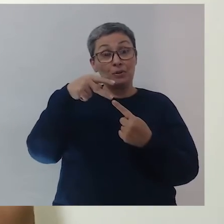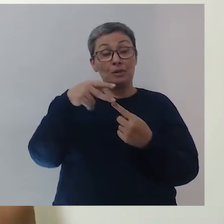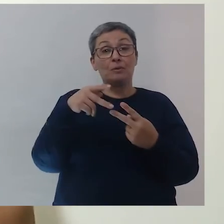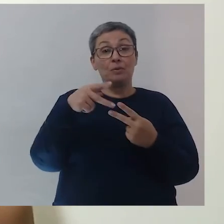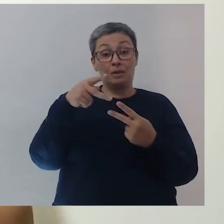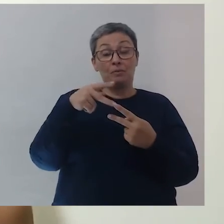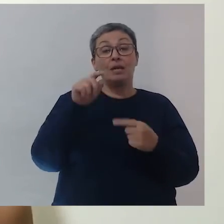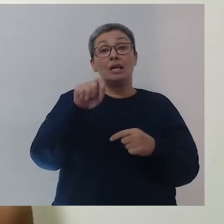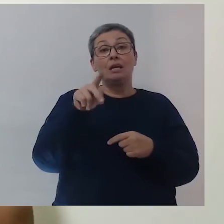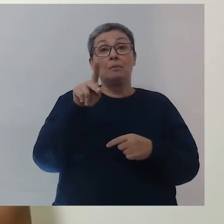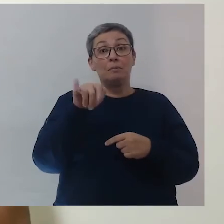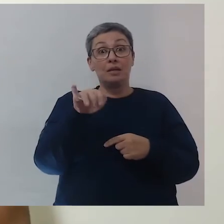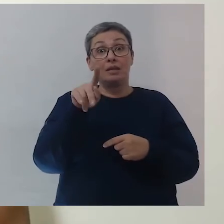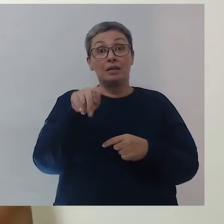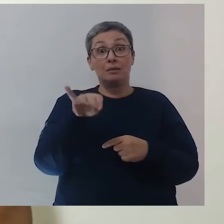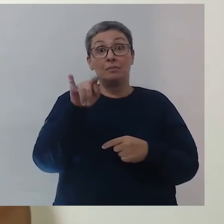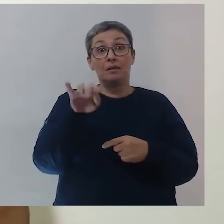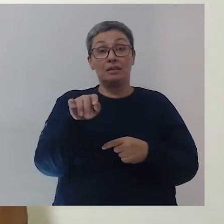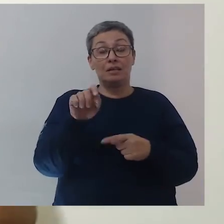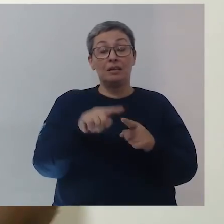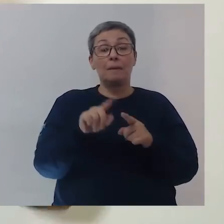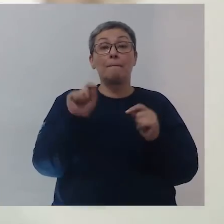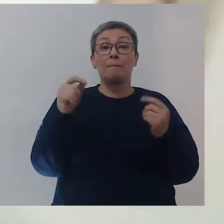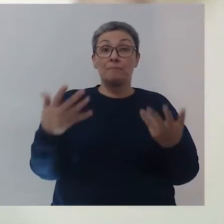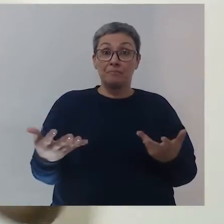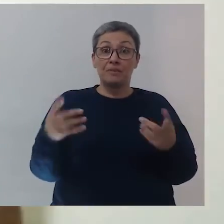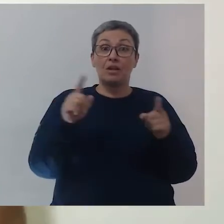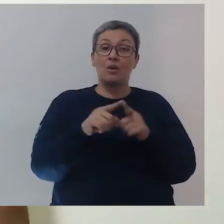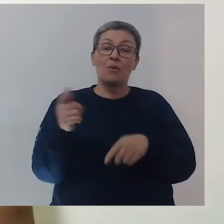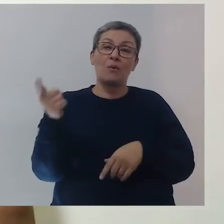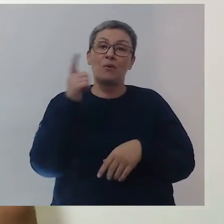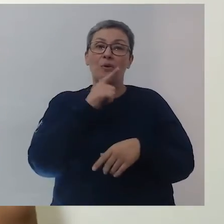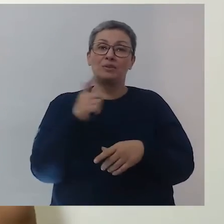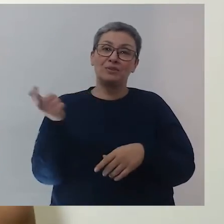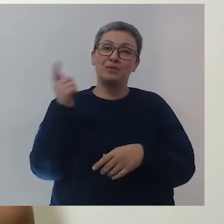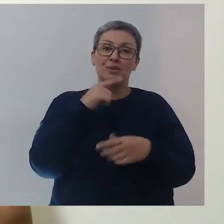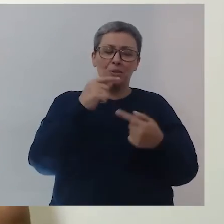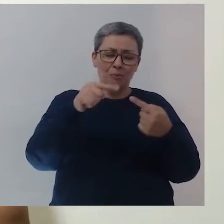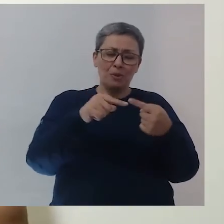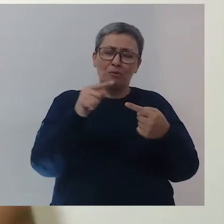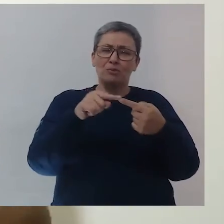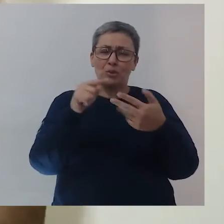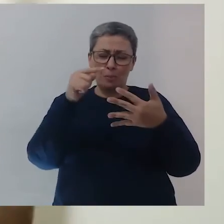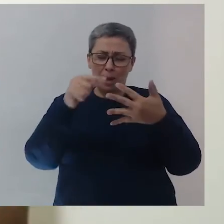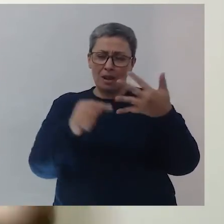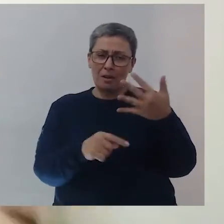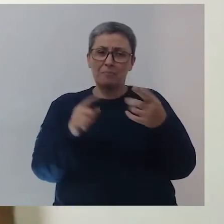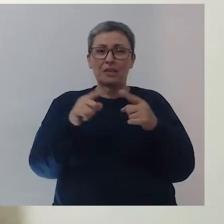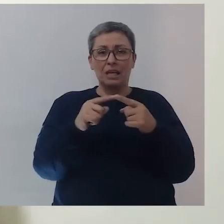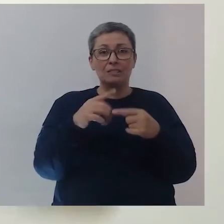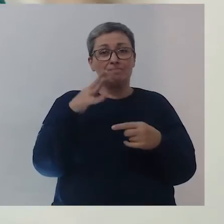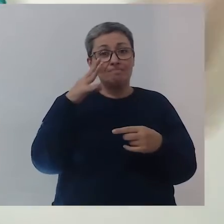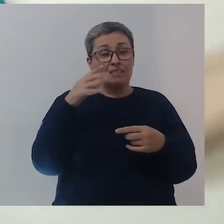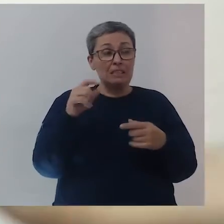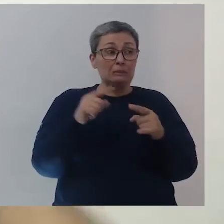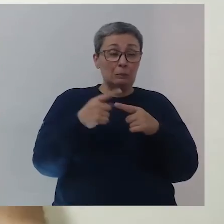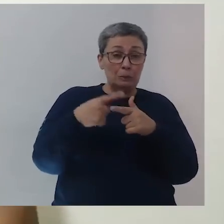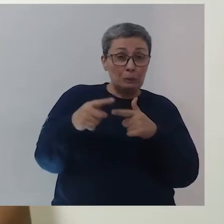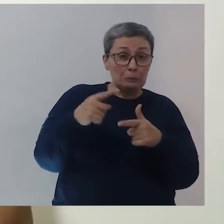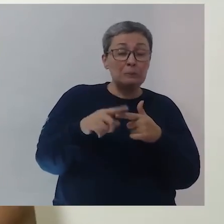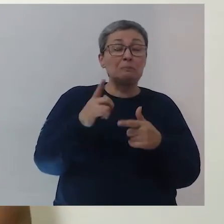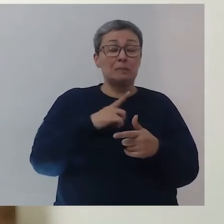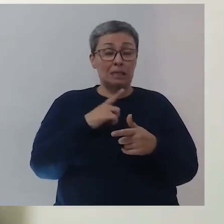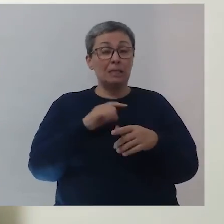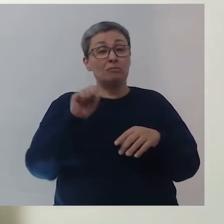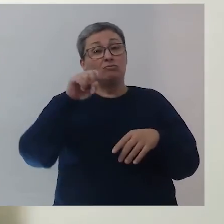polo aqui de Piripiri. Bom, consegui alcançar vários dos meus objetivos. As adversidades vieram, lógico que